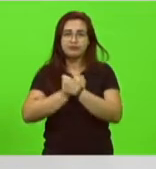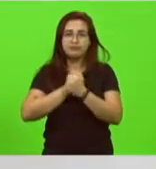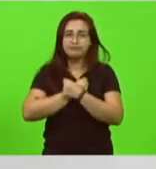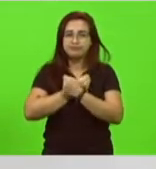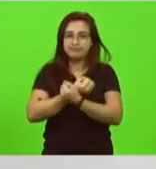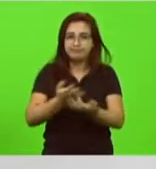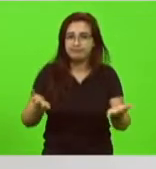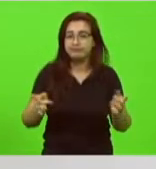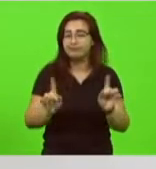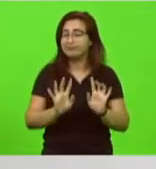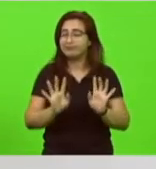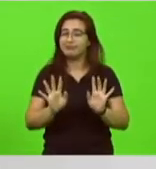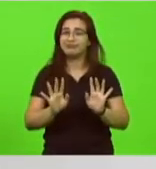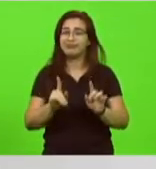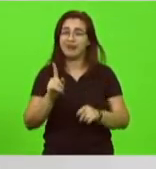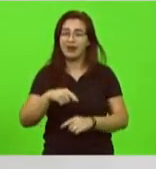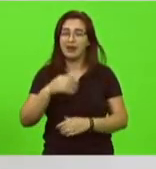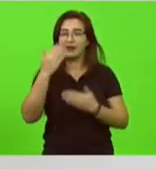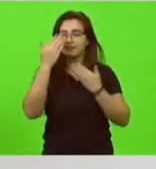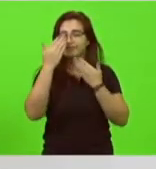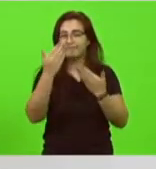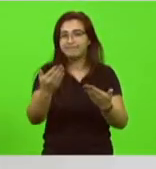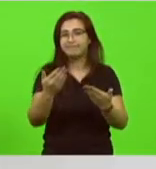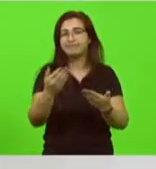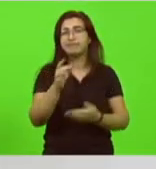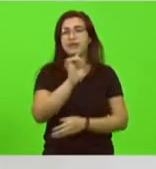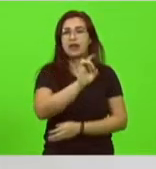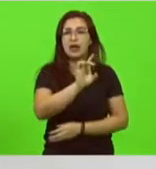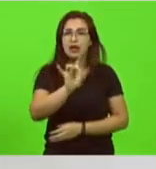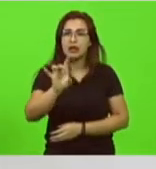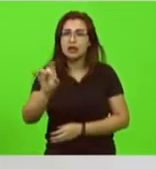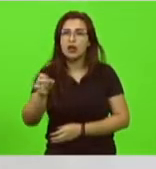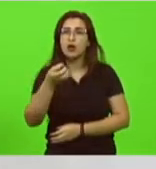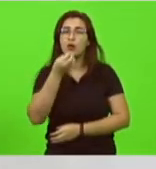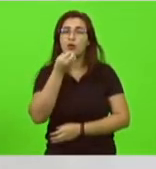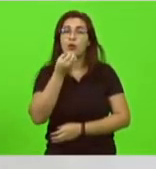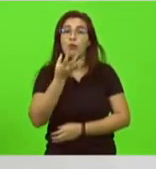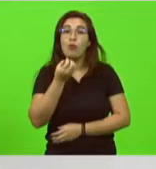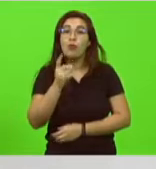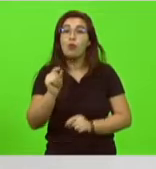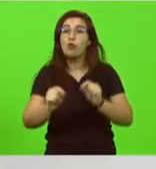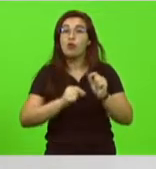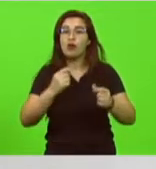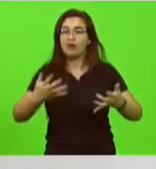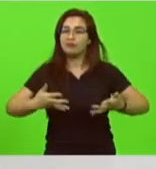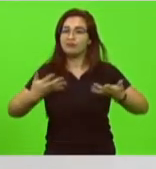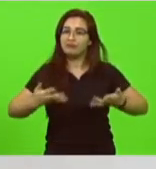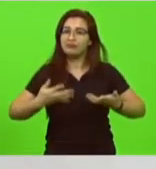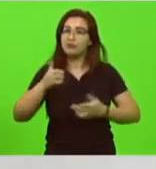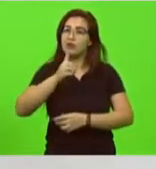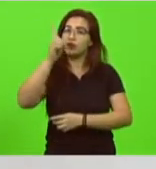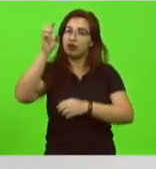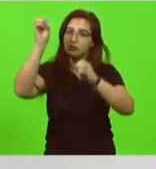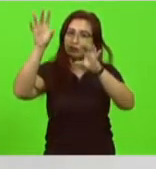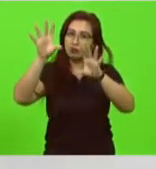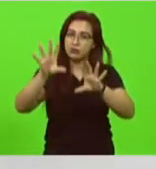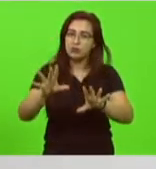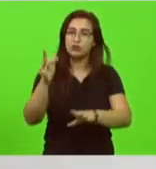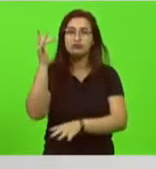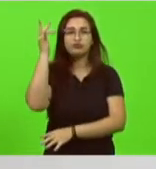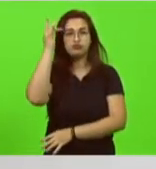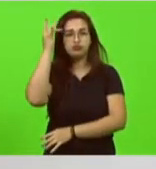e falar para cada um de vocês tenham bom ânimo que Deus abençoe com bastante sabedoria